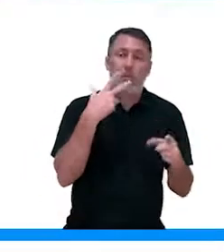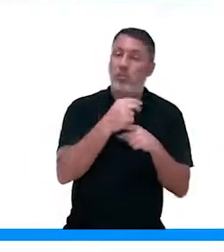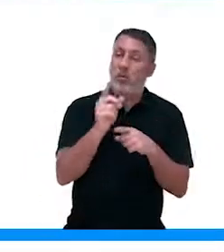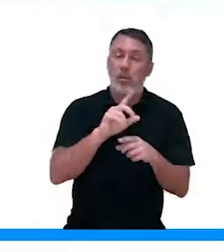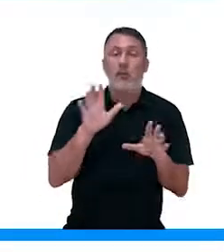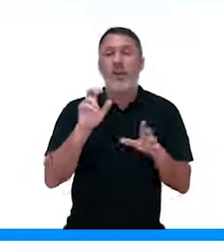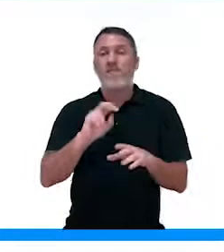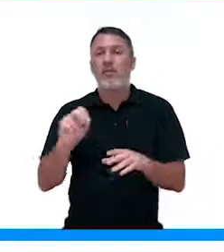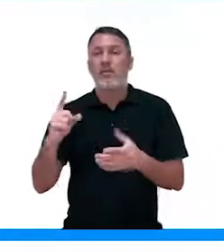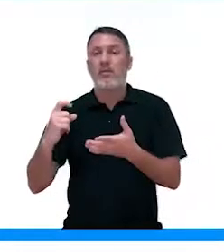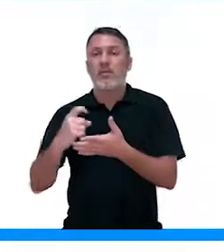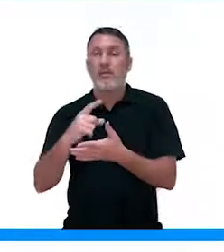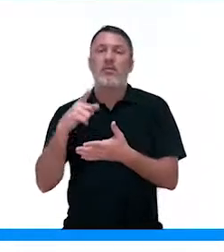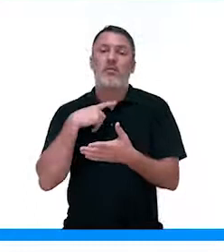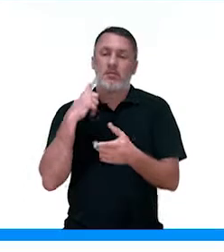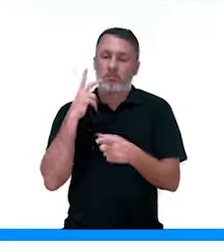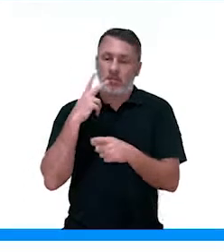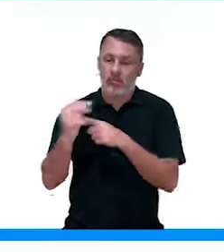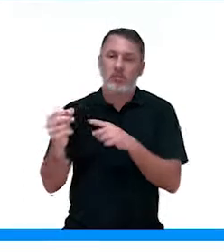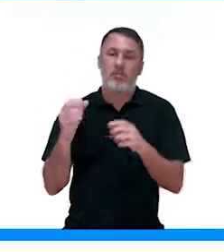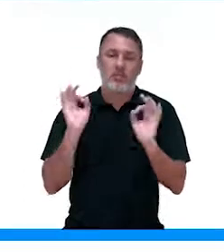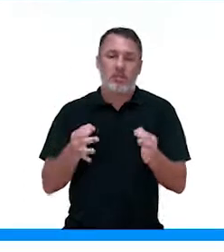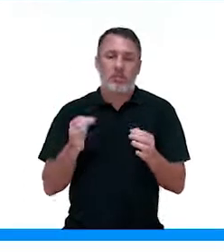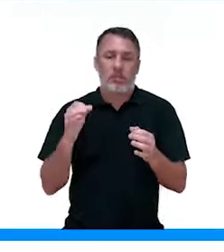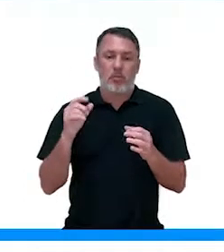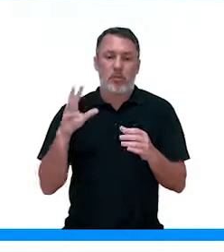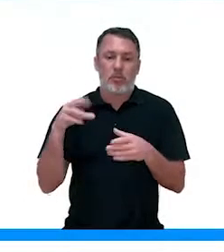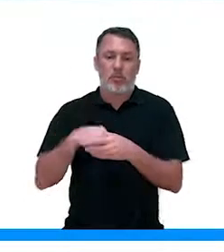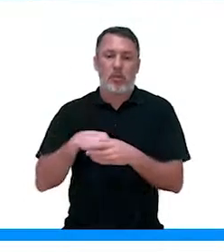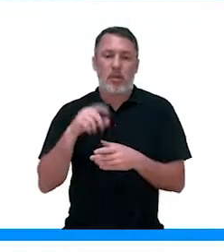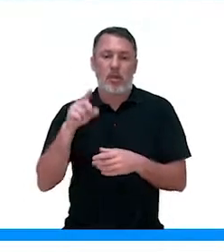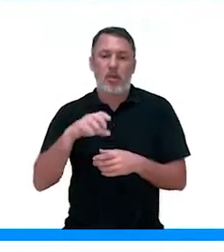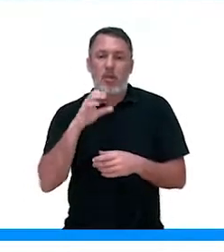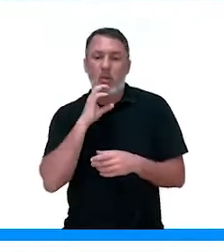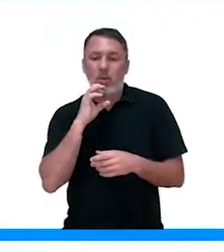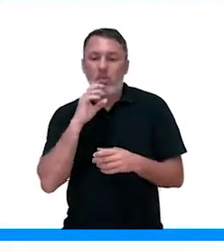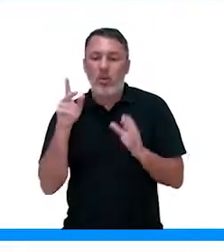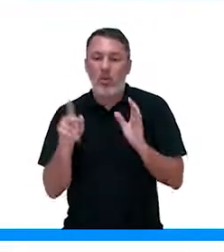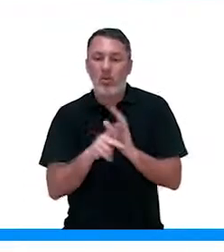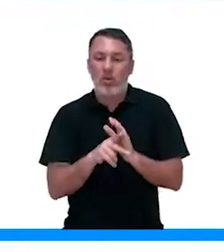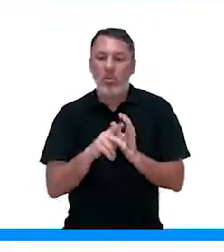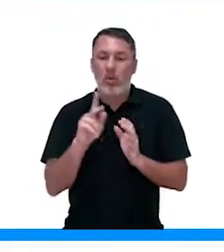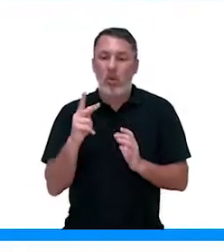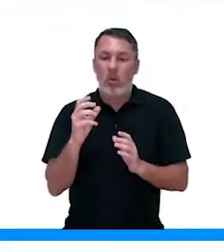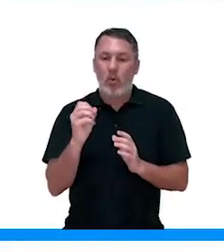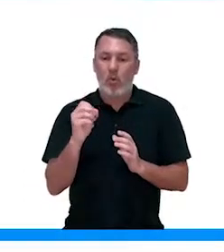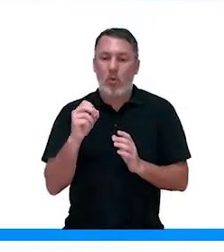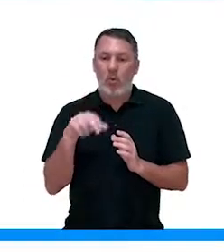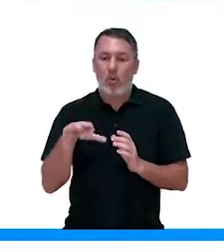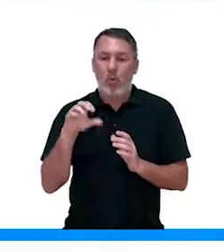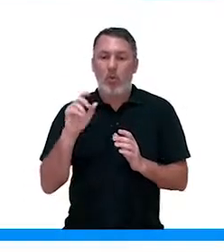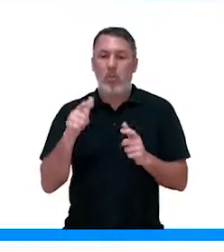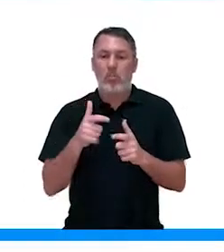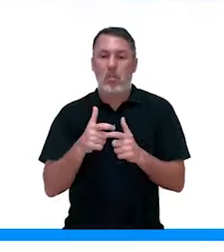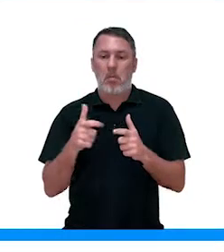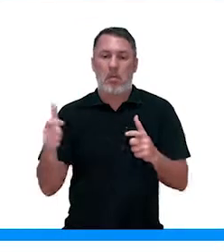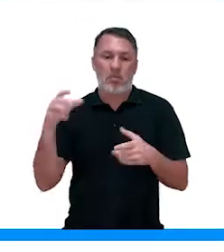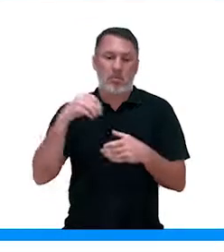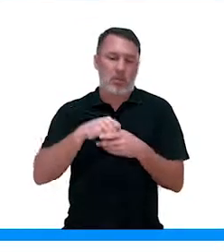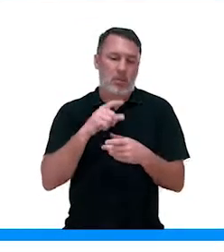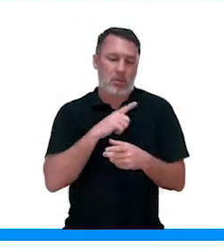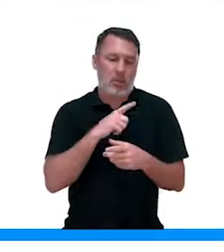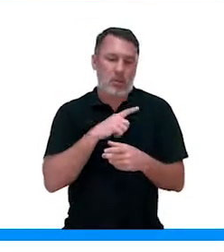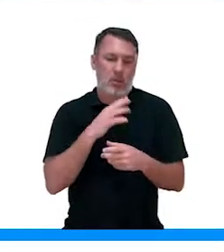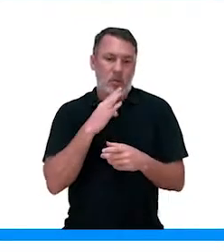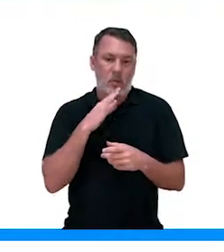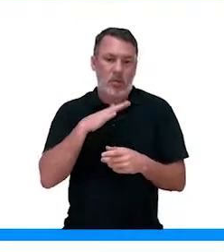monocotiledônias, mas eles matam as eudicotiledônias. Então, esse conhecimento de hormônio, ele é algo que vem crescendo muito